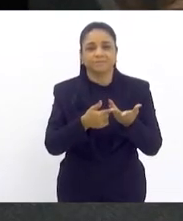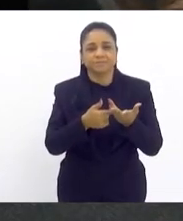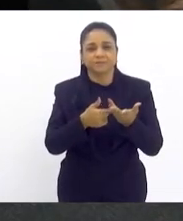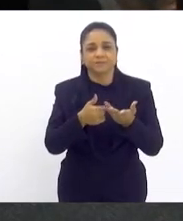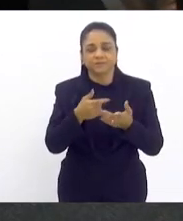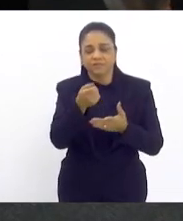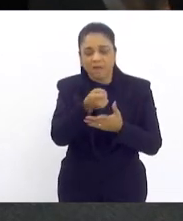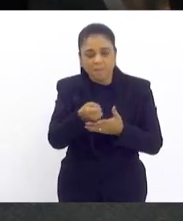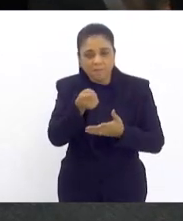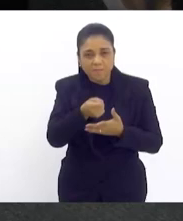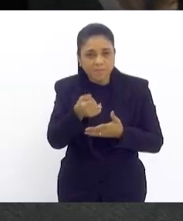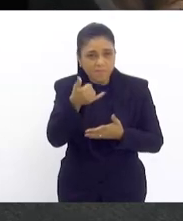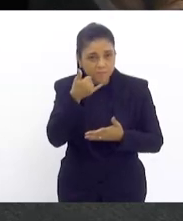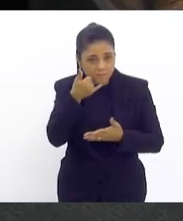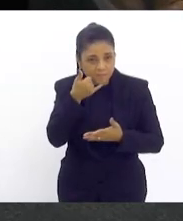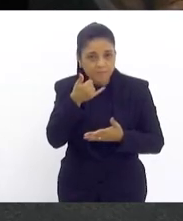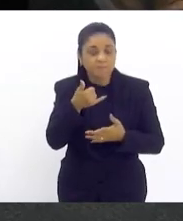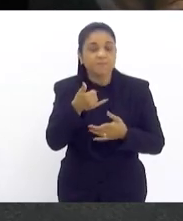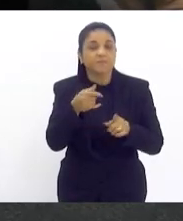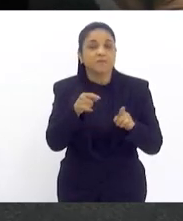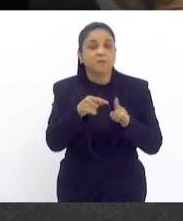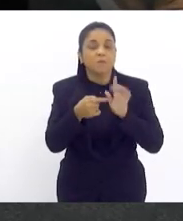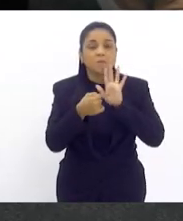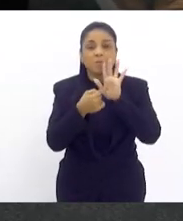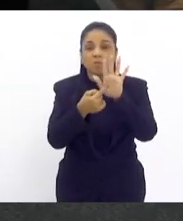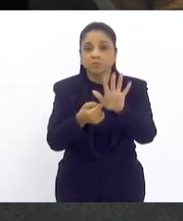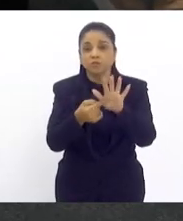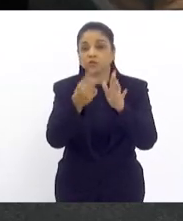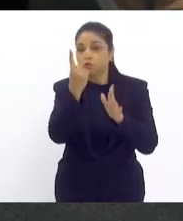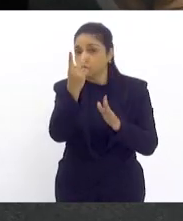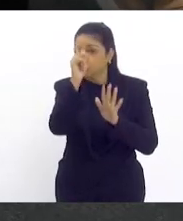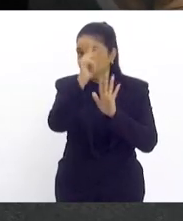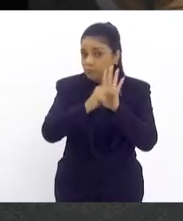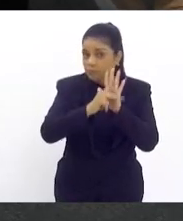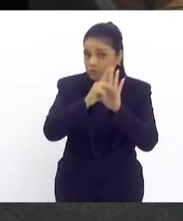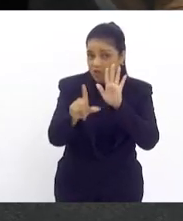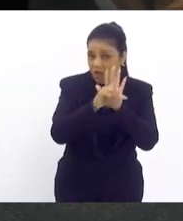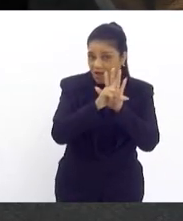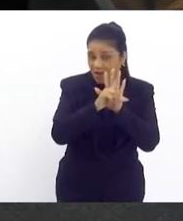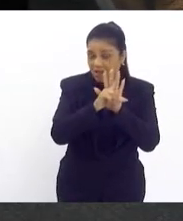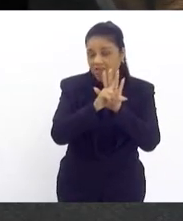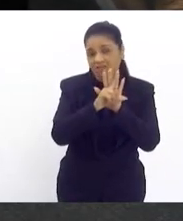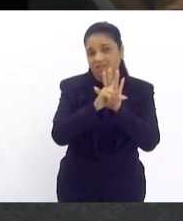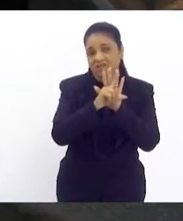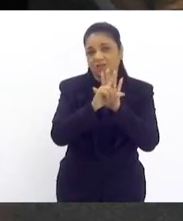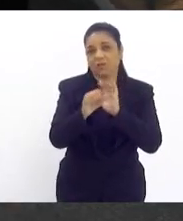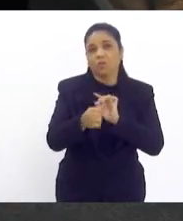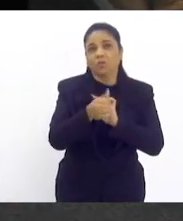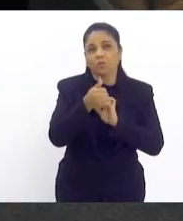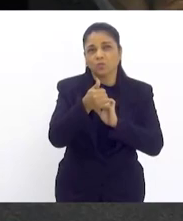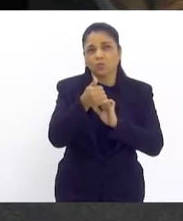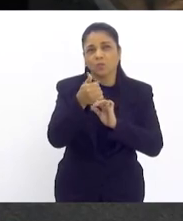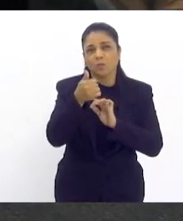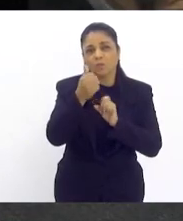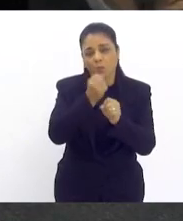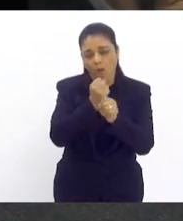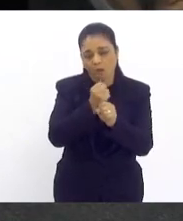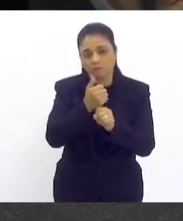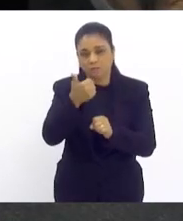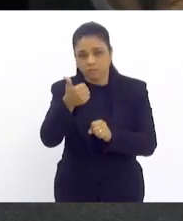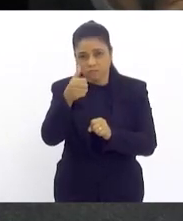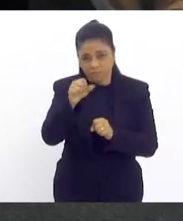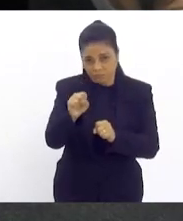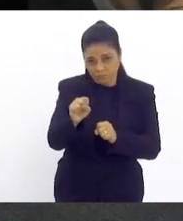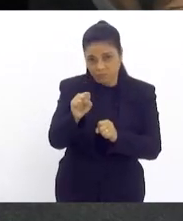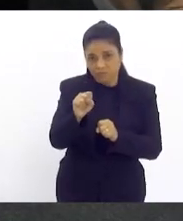celulares, eu apresentei dois projetos de lei, um em 2018 e outro